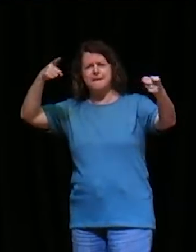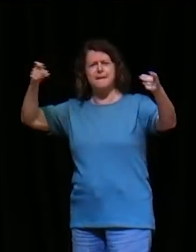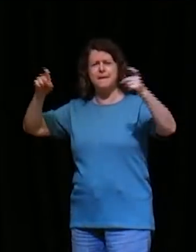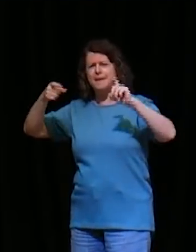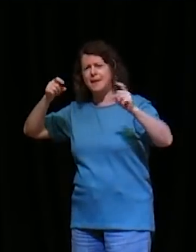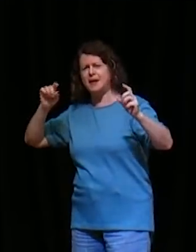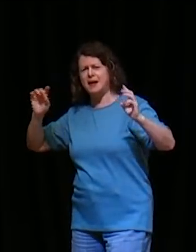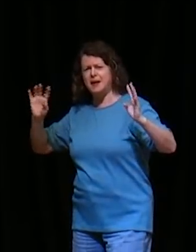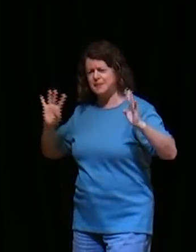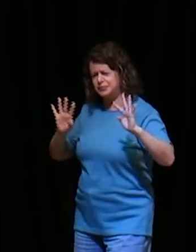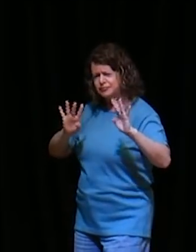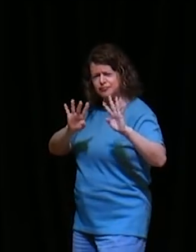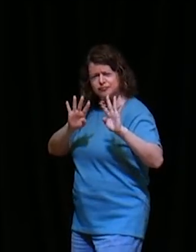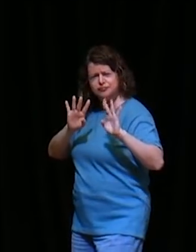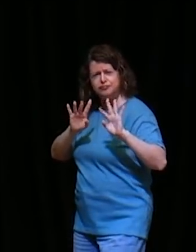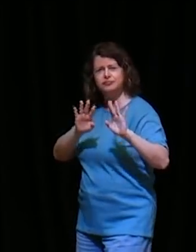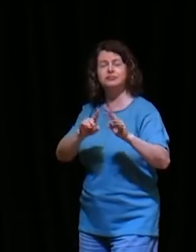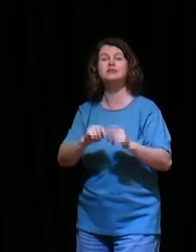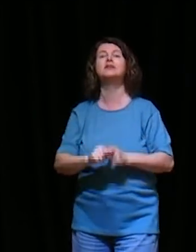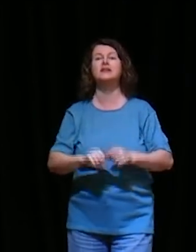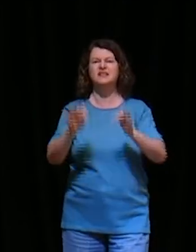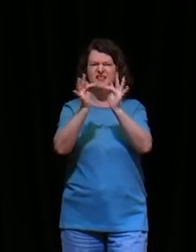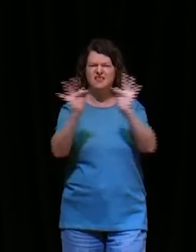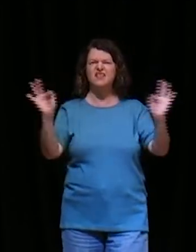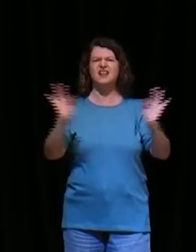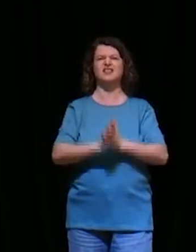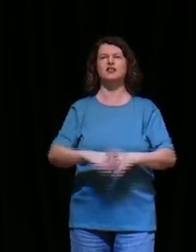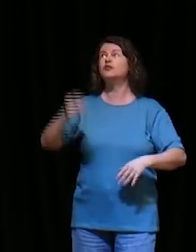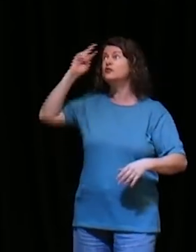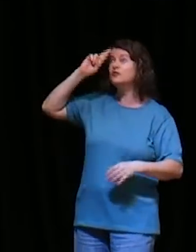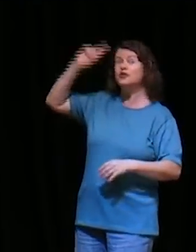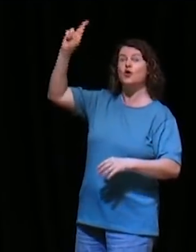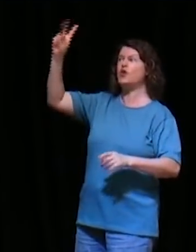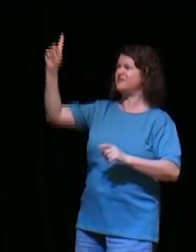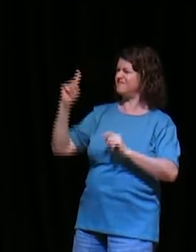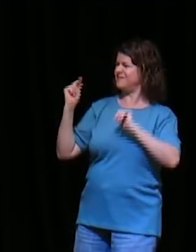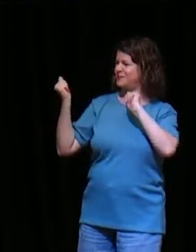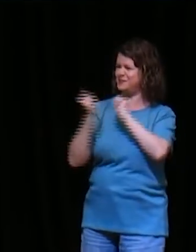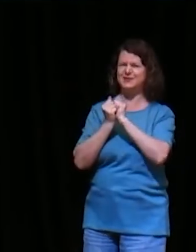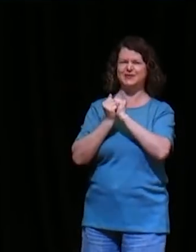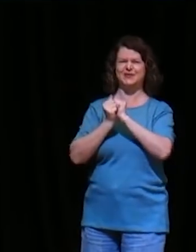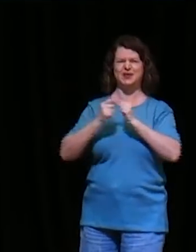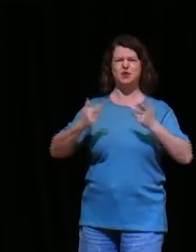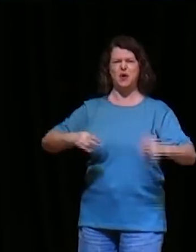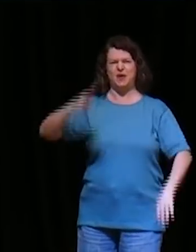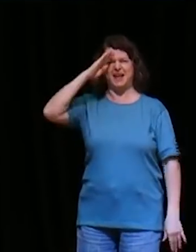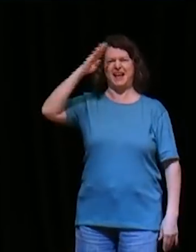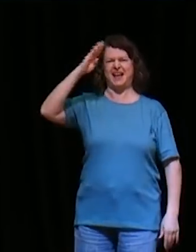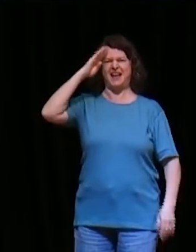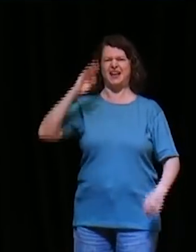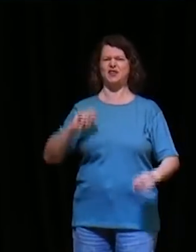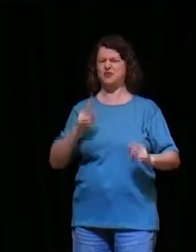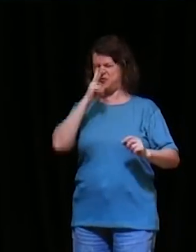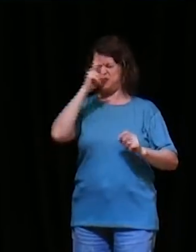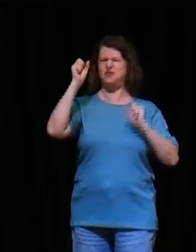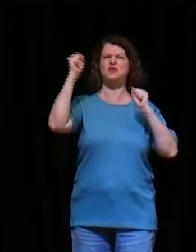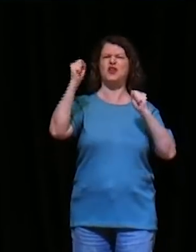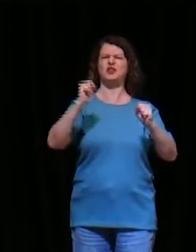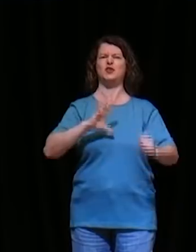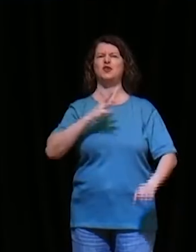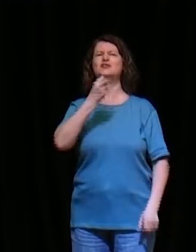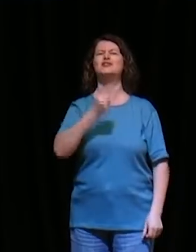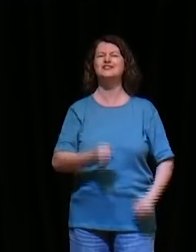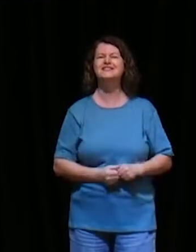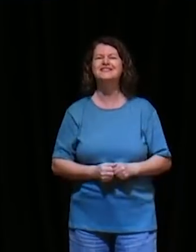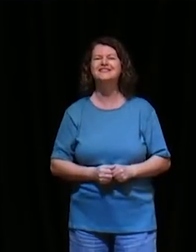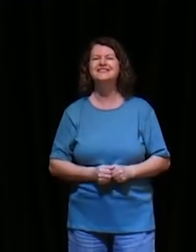essa frase, move a minha vida, o Senhor é comigo, como guerreiro valente, querido, por que você precisa de um Deus, que é como um guerreiro valente,